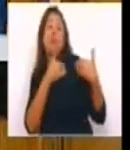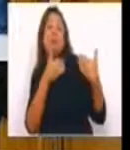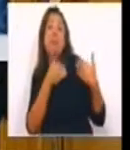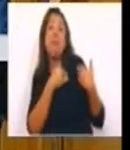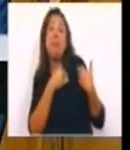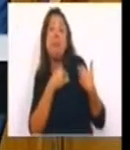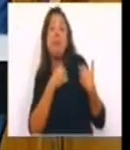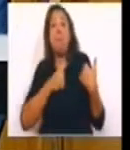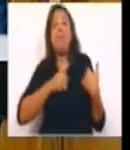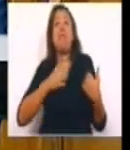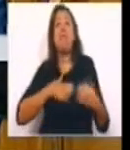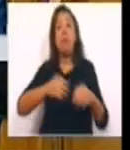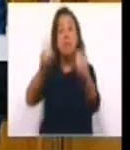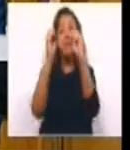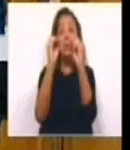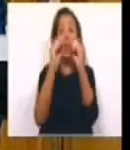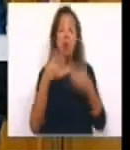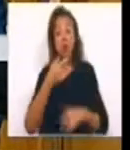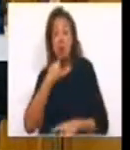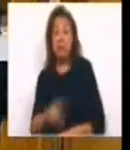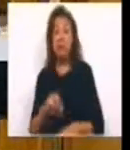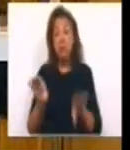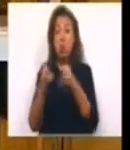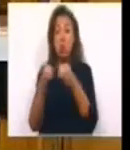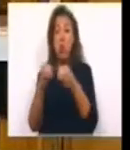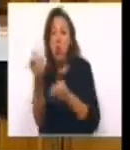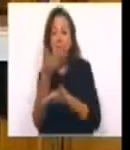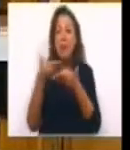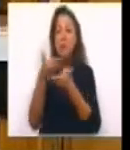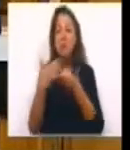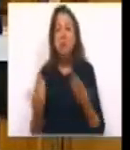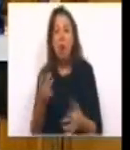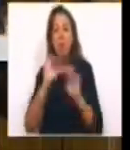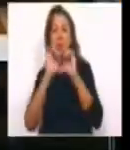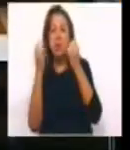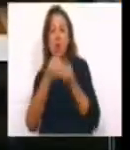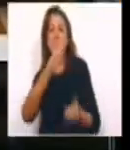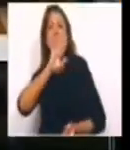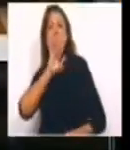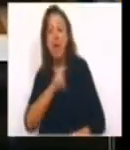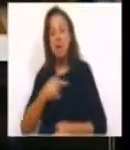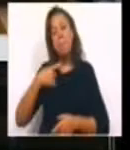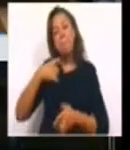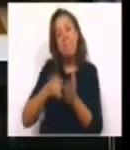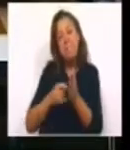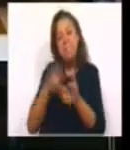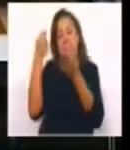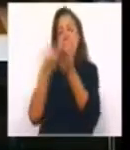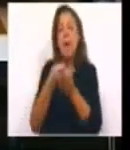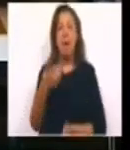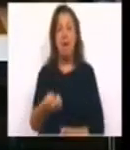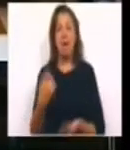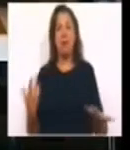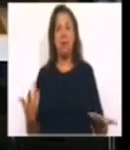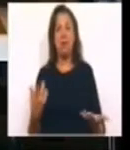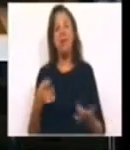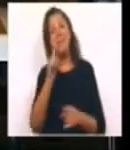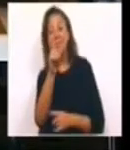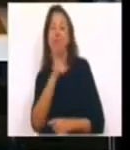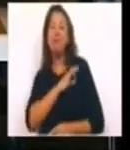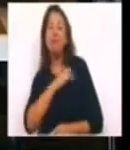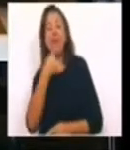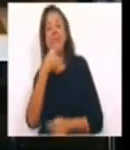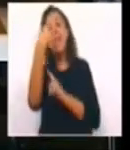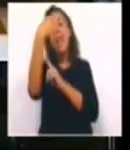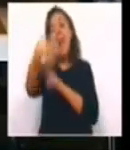Aquilo que nós dizemos é que o grupo económico, a sociedade mãe, deve pagar também com o seu património e pela infração. E o Sr. diz, não, não,